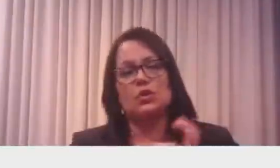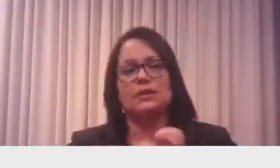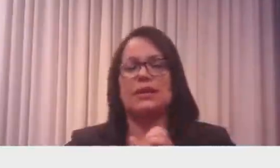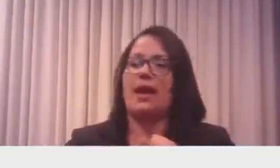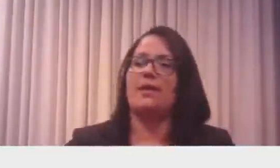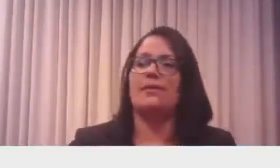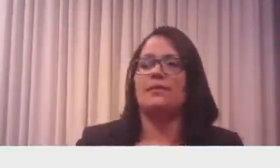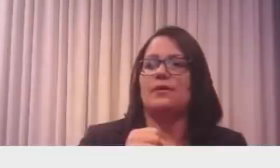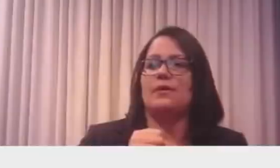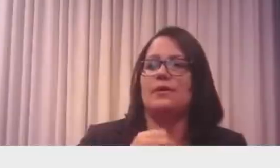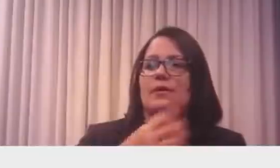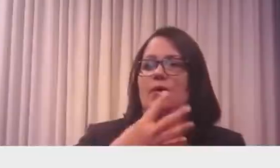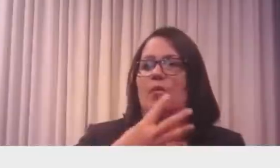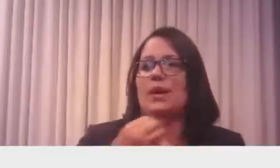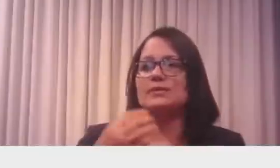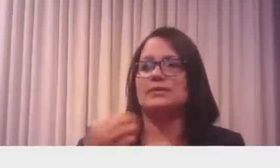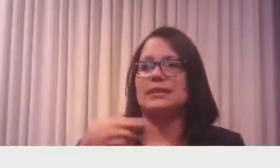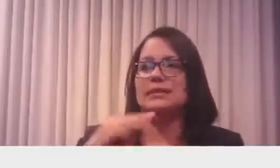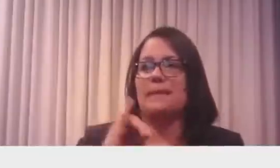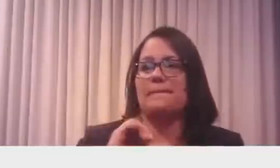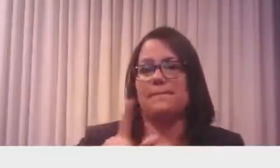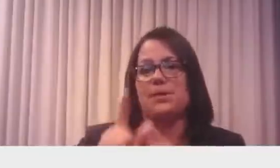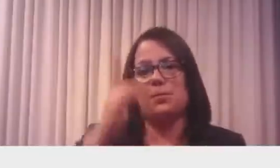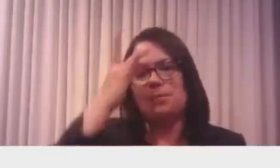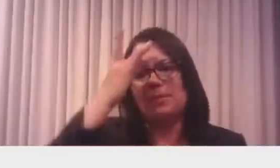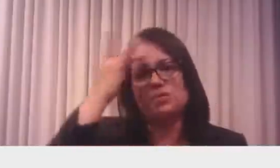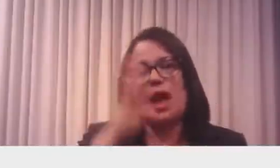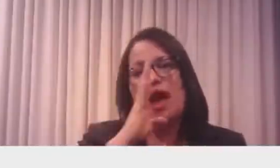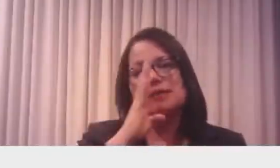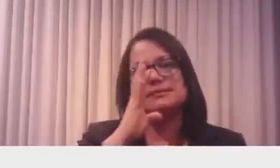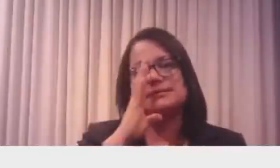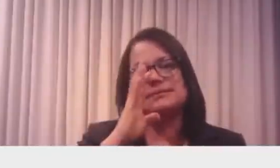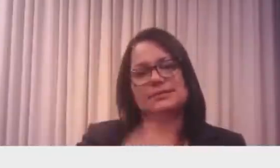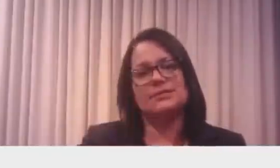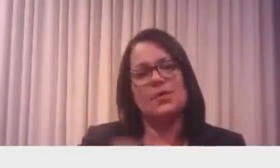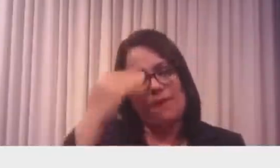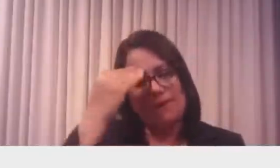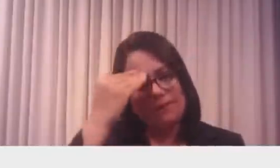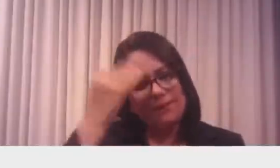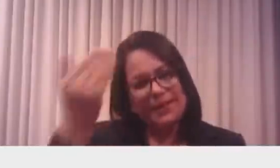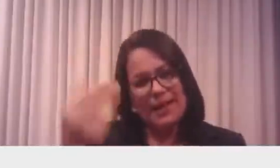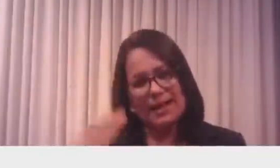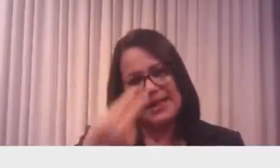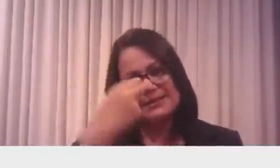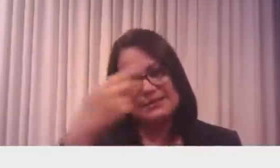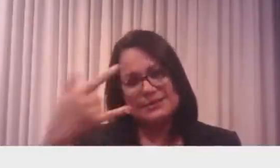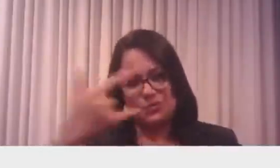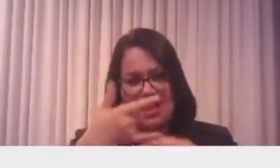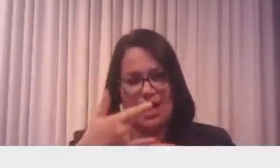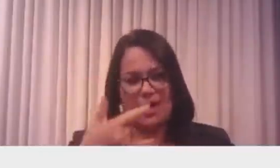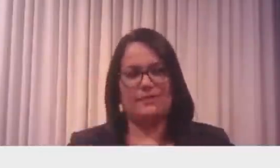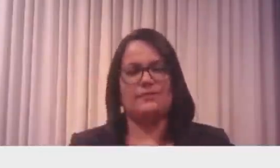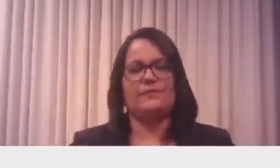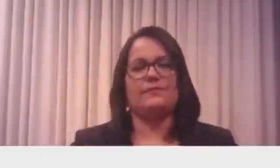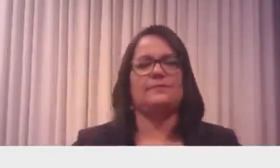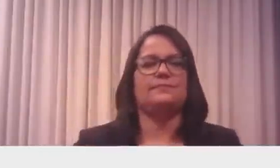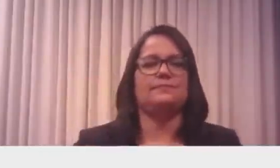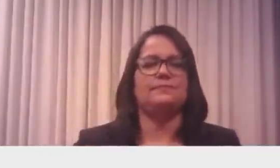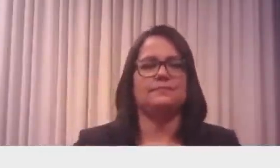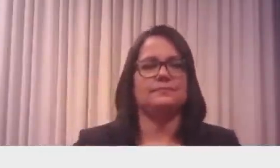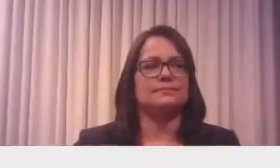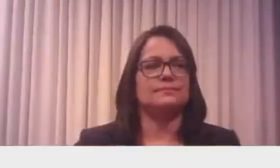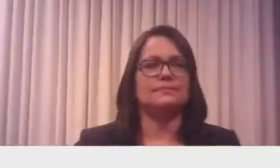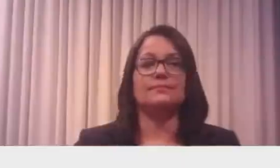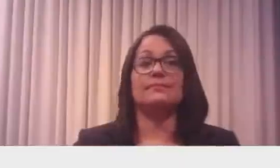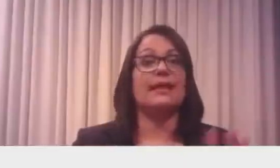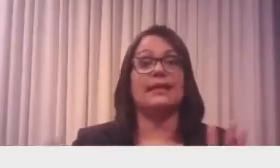temos aproximadamente 400 mil pessoas nos assistindo. Obrigado aí pela audiência. Agora, não vou falar o